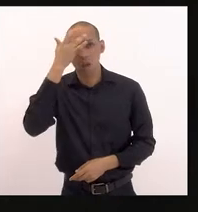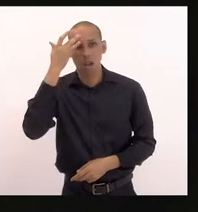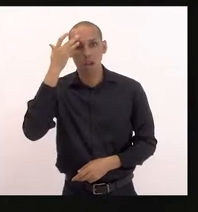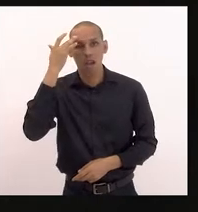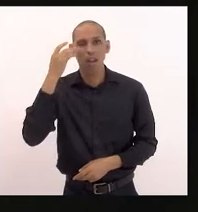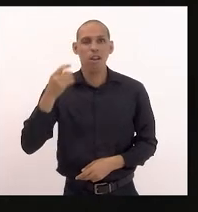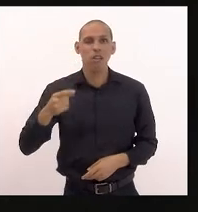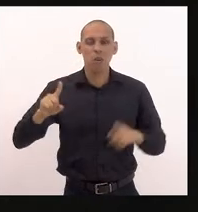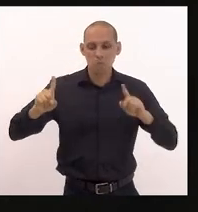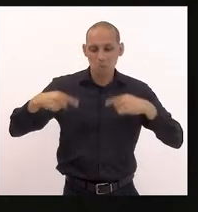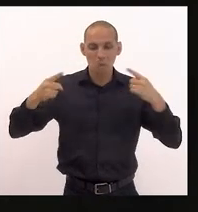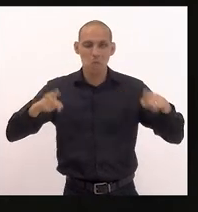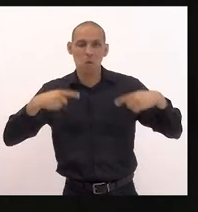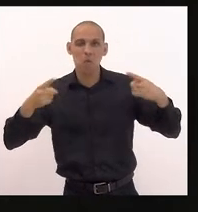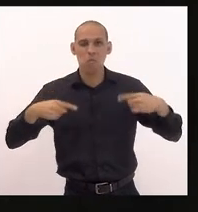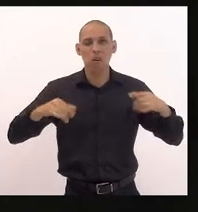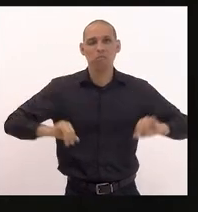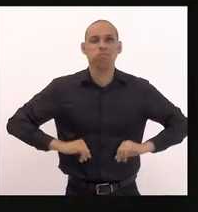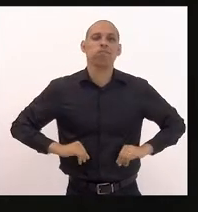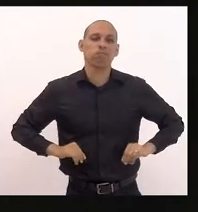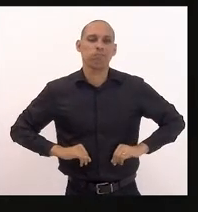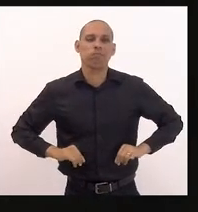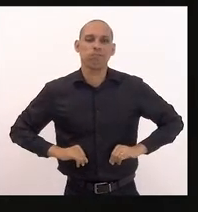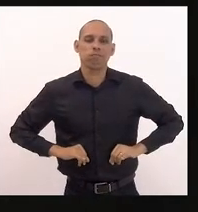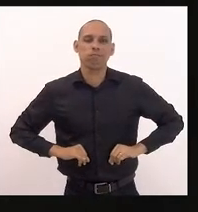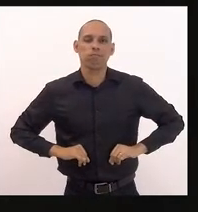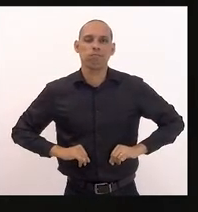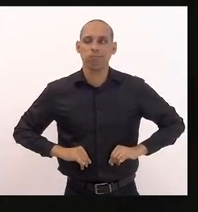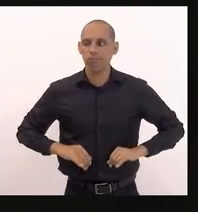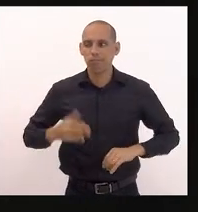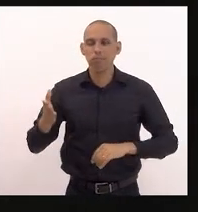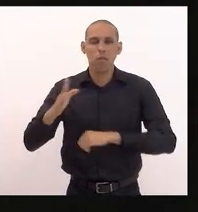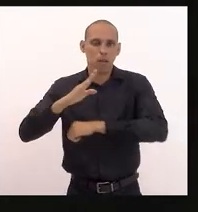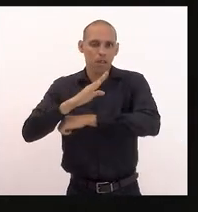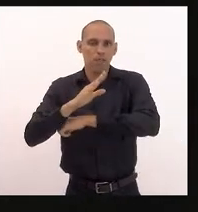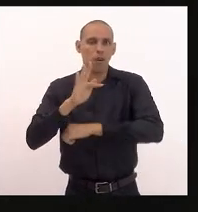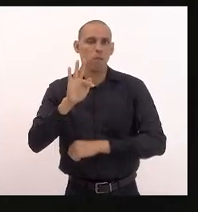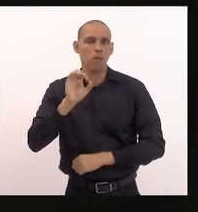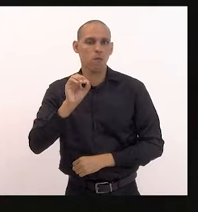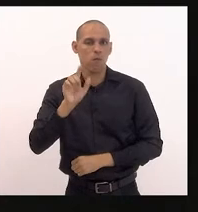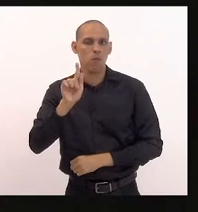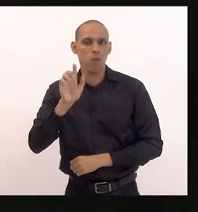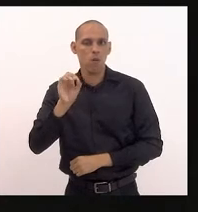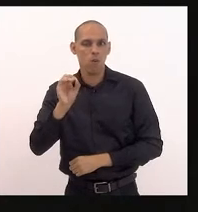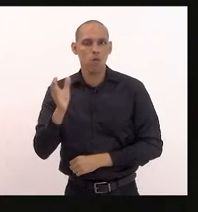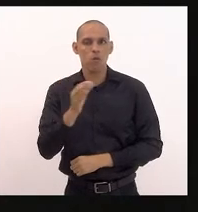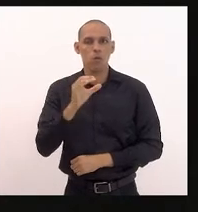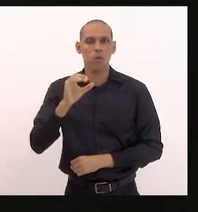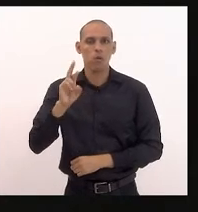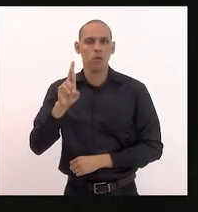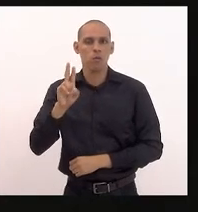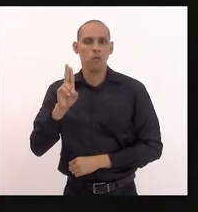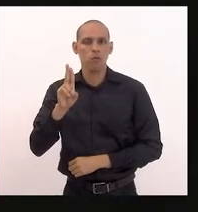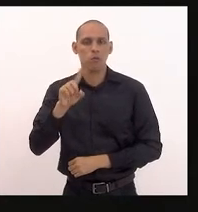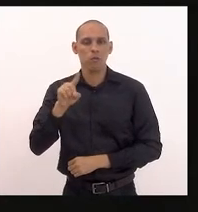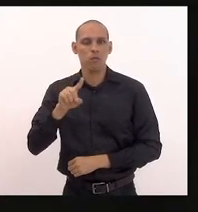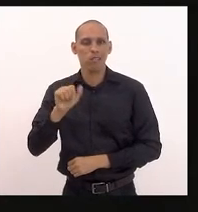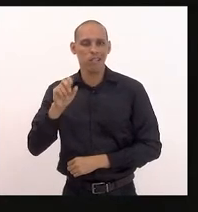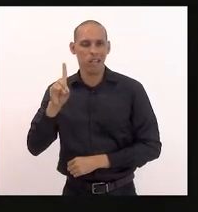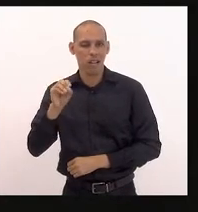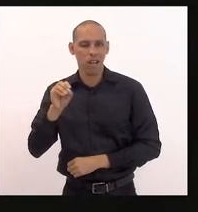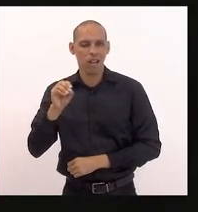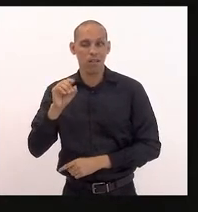partir dos dados fornecidos pela plataforma fogo cruzado foi possível identificar que